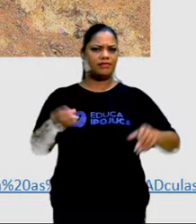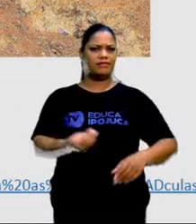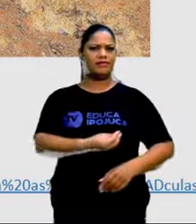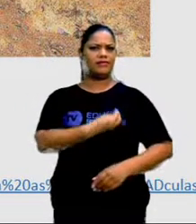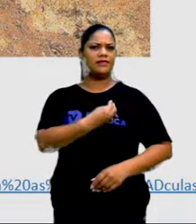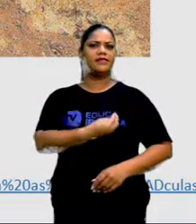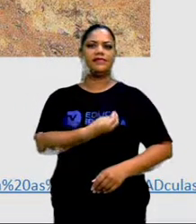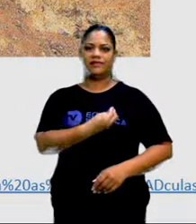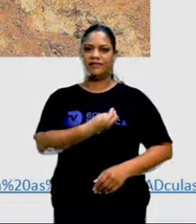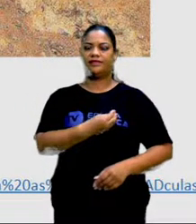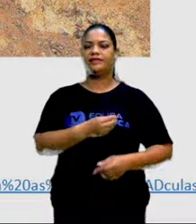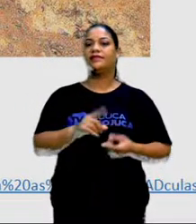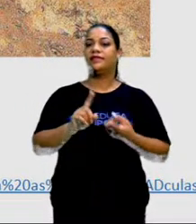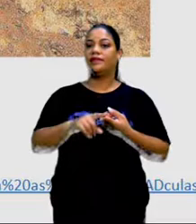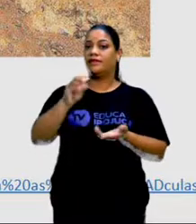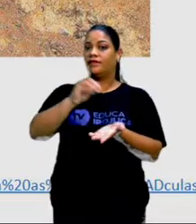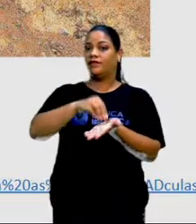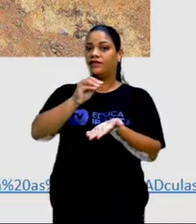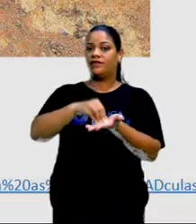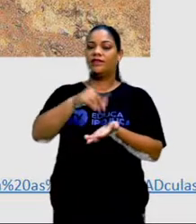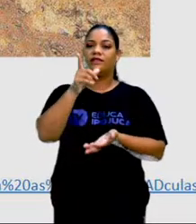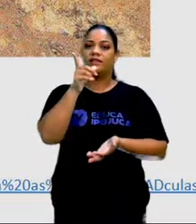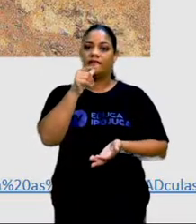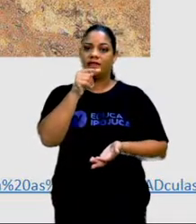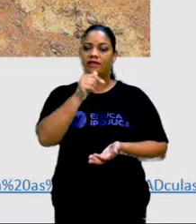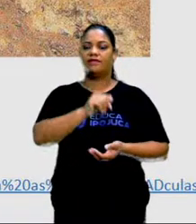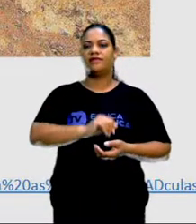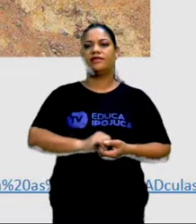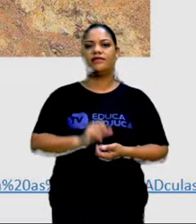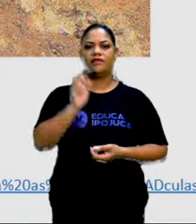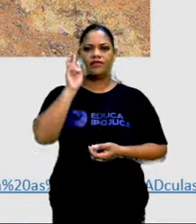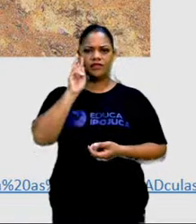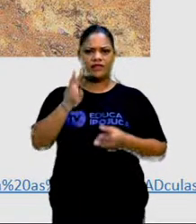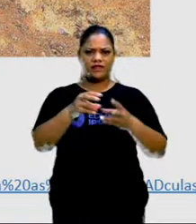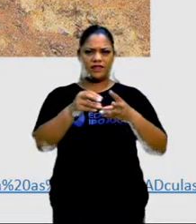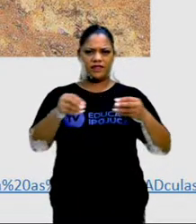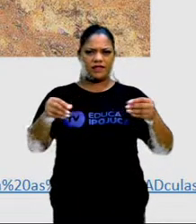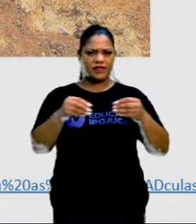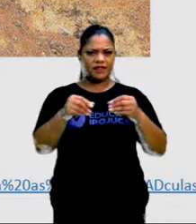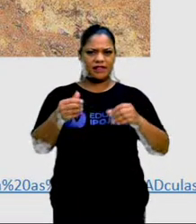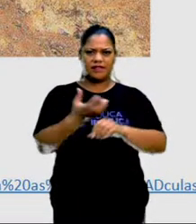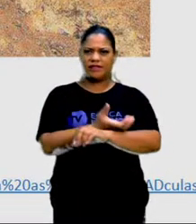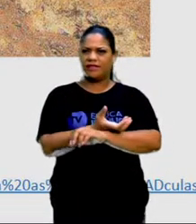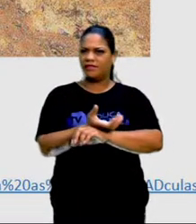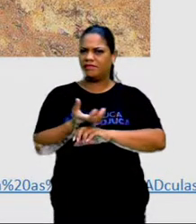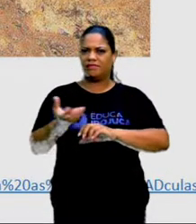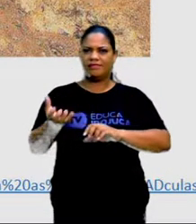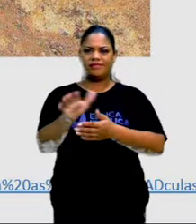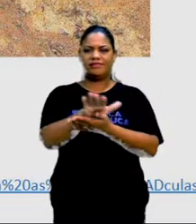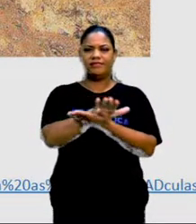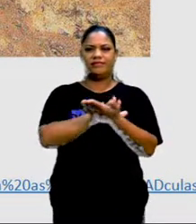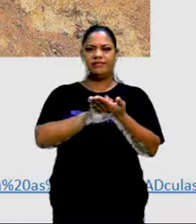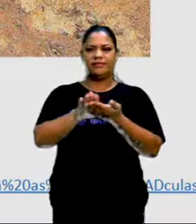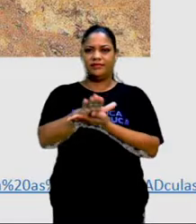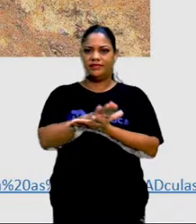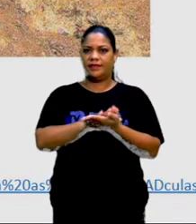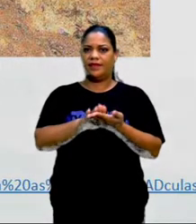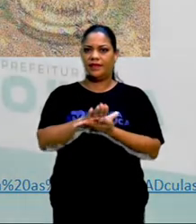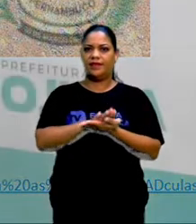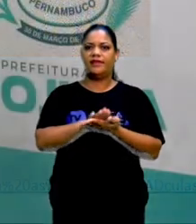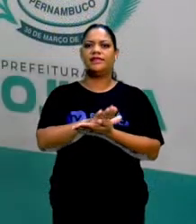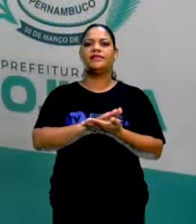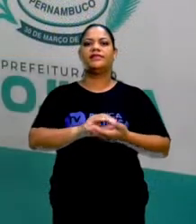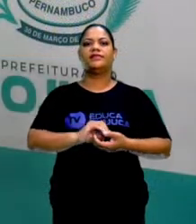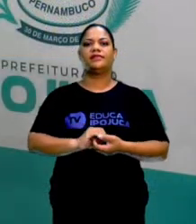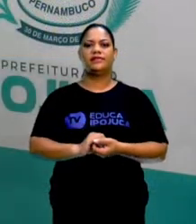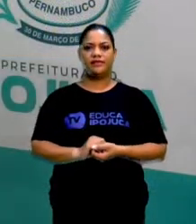Insuficiência de água e elevadas taxas de erosão. Quando a gente vê uma terra sem proteção nenhuma, sem plantação